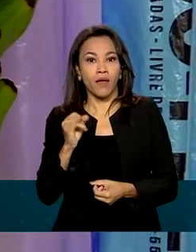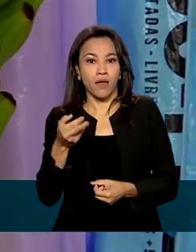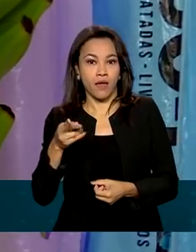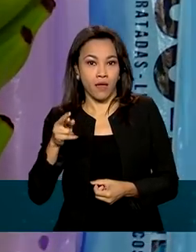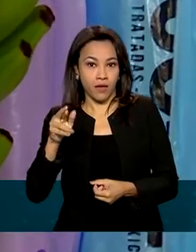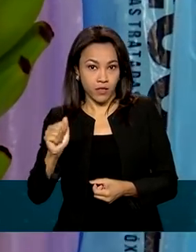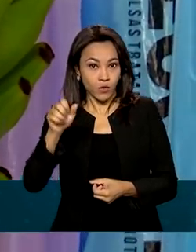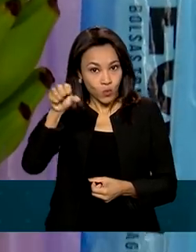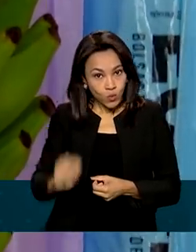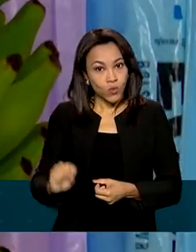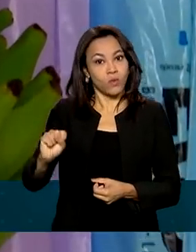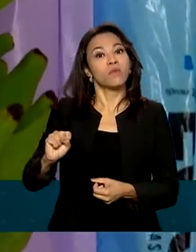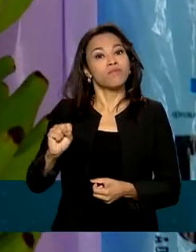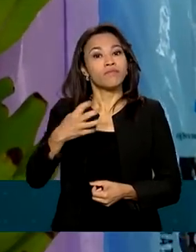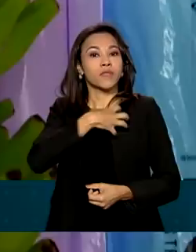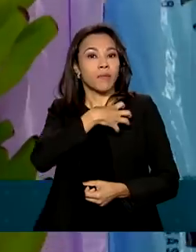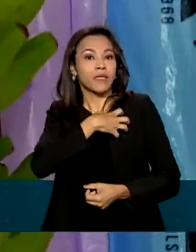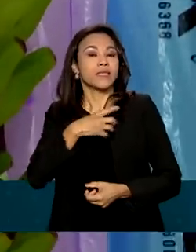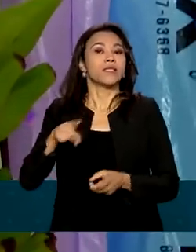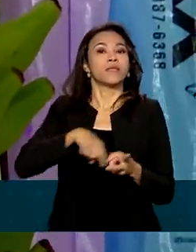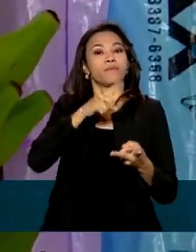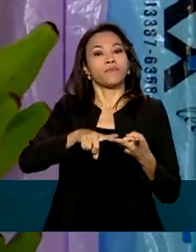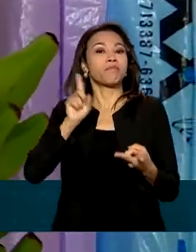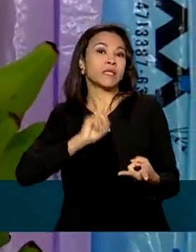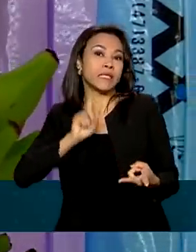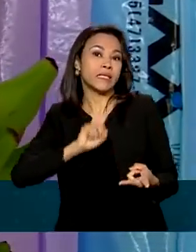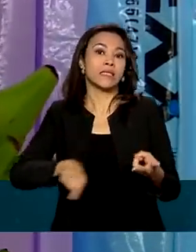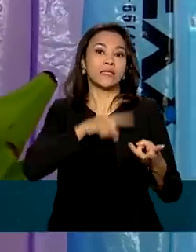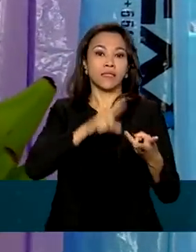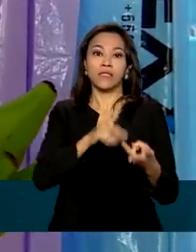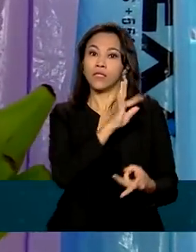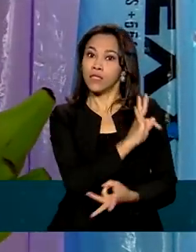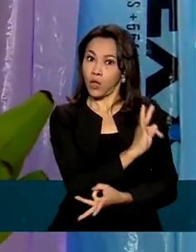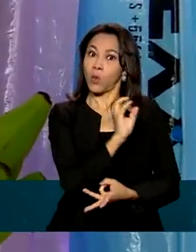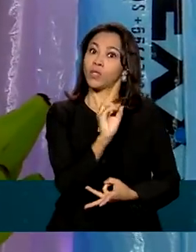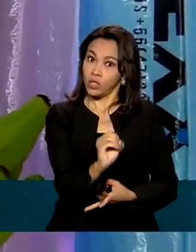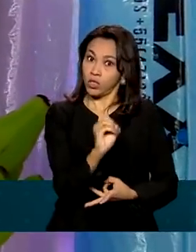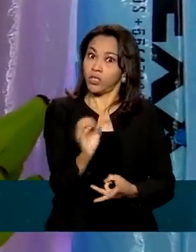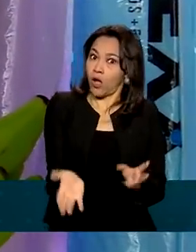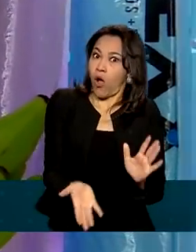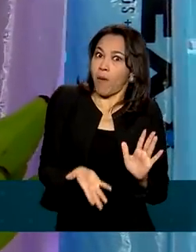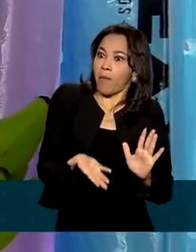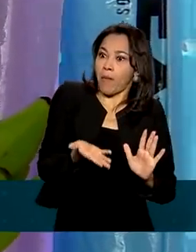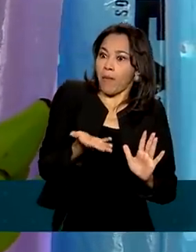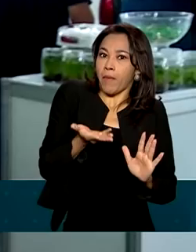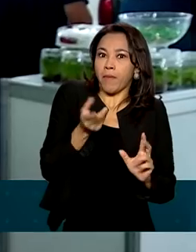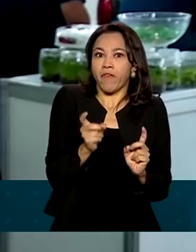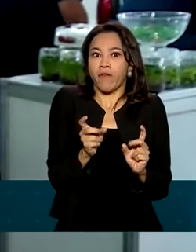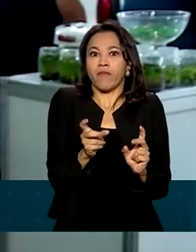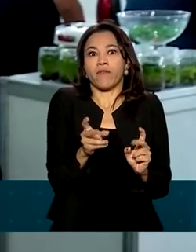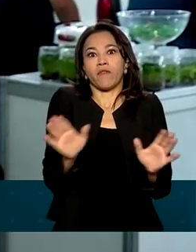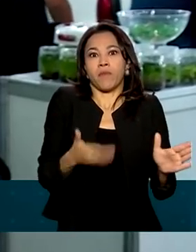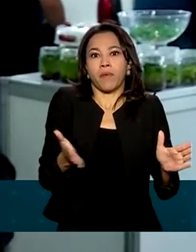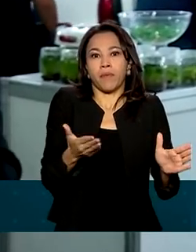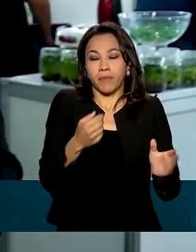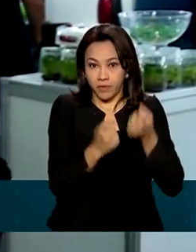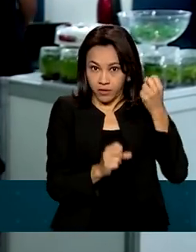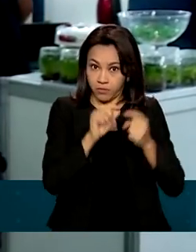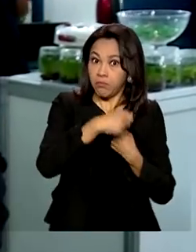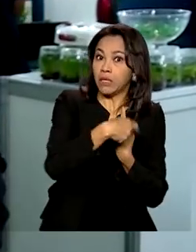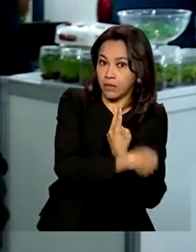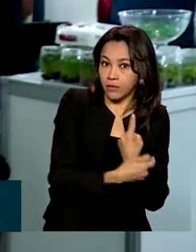também com uma grande área de produção, Minas e Tocantins também está aumentando bastante a produção de banana. Mesmo com a